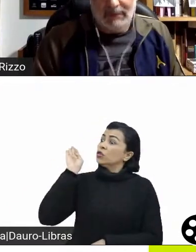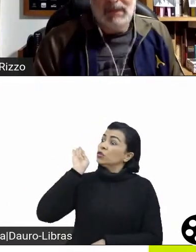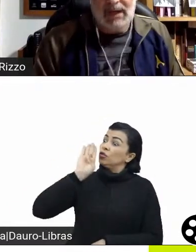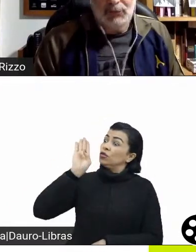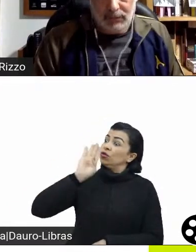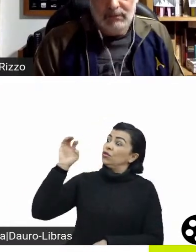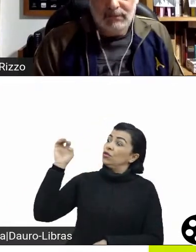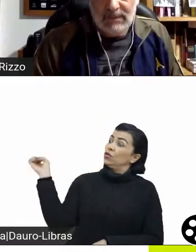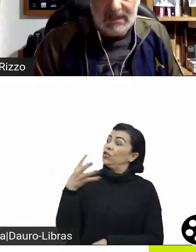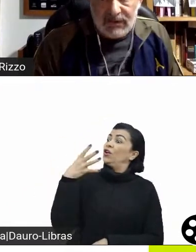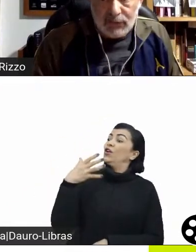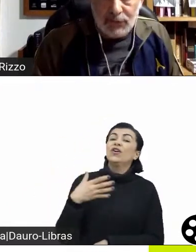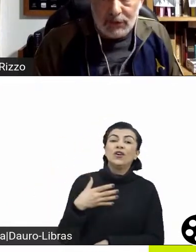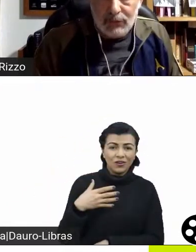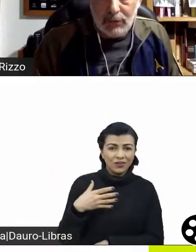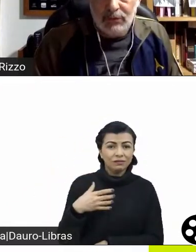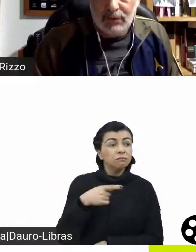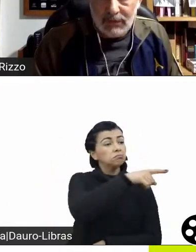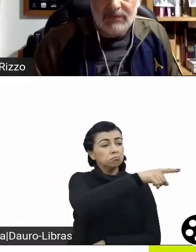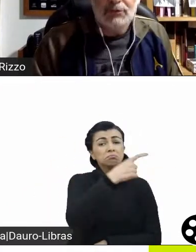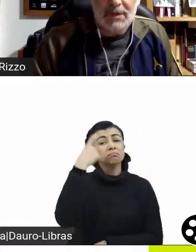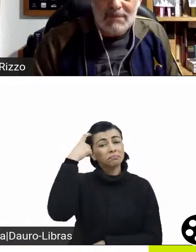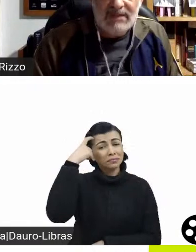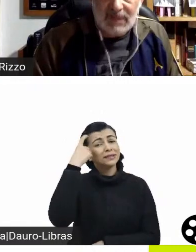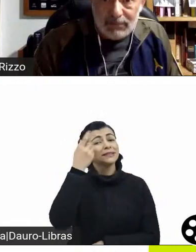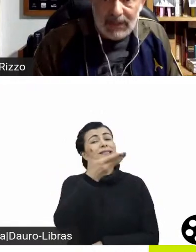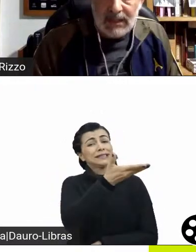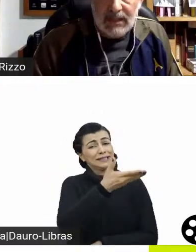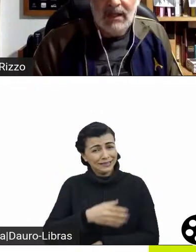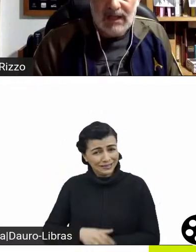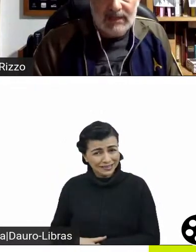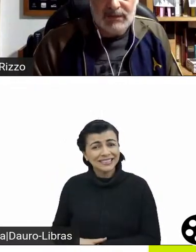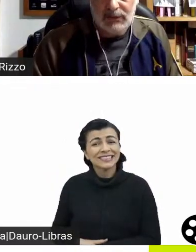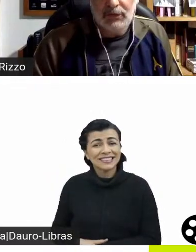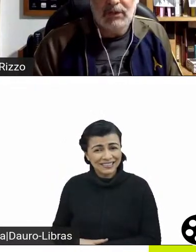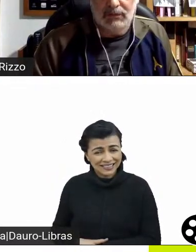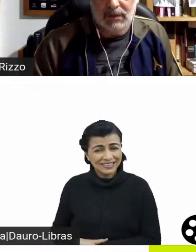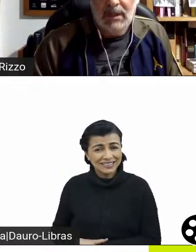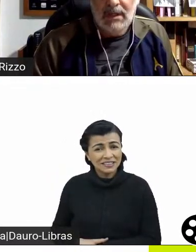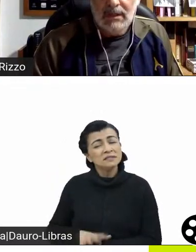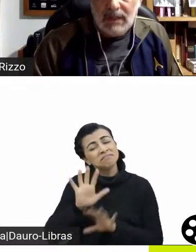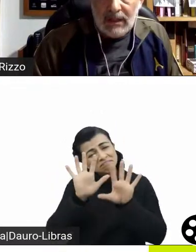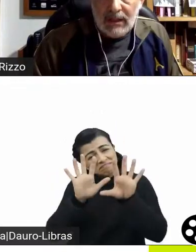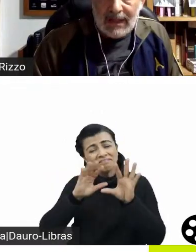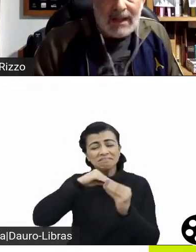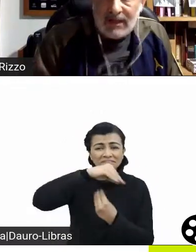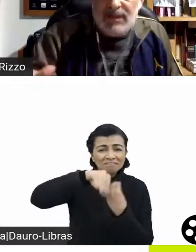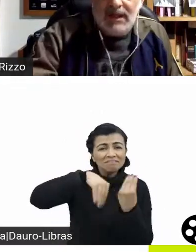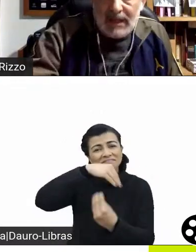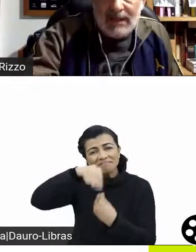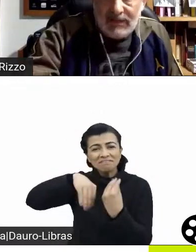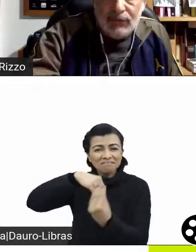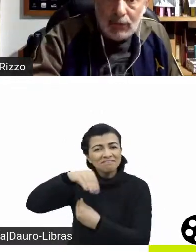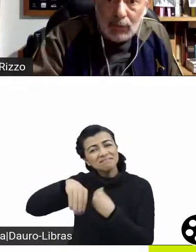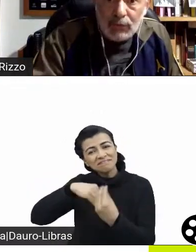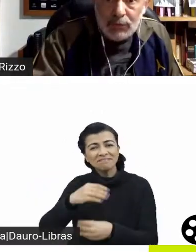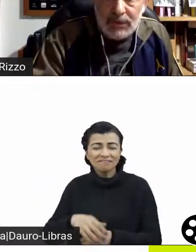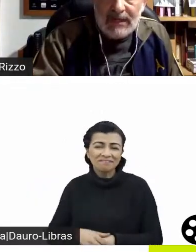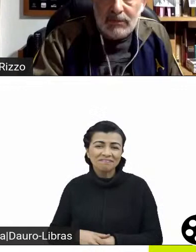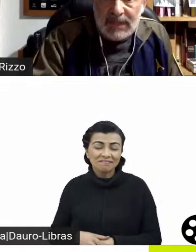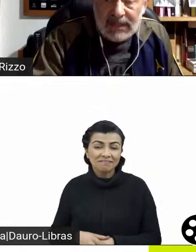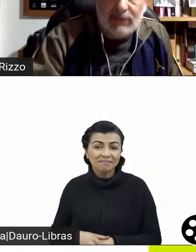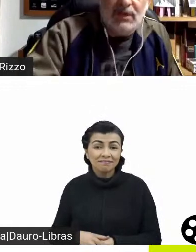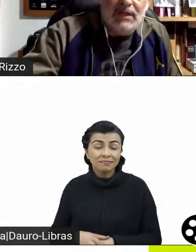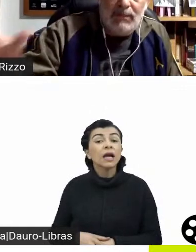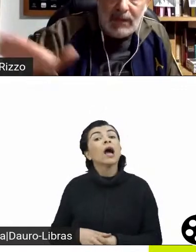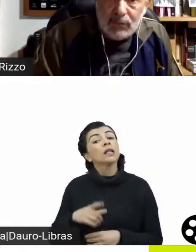o Bas Lurman, acho, desses sujeitos todos, talvez seja o que mais se aplica a esse raciocínio, né, é assim, ele se formou com os